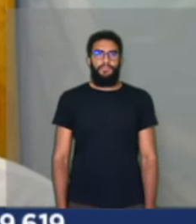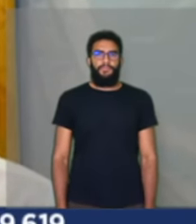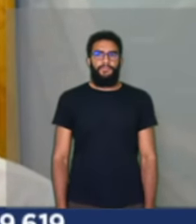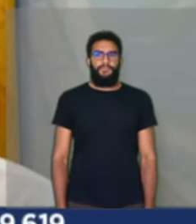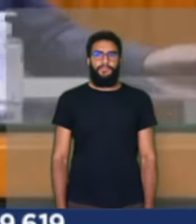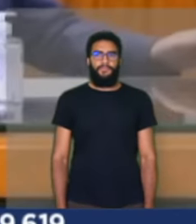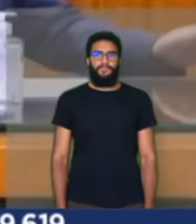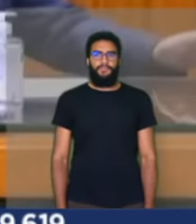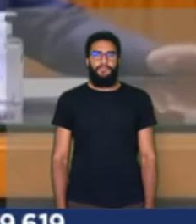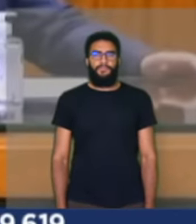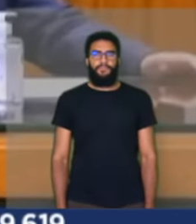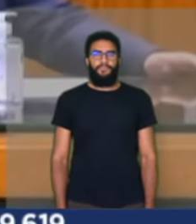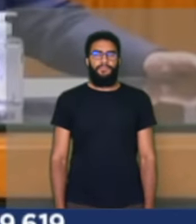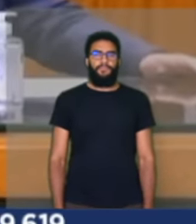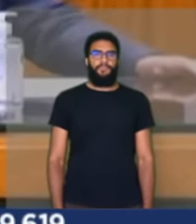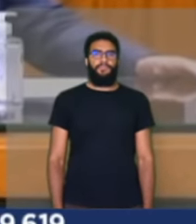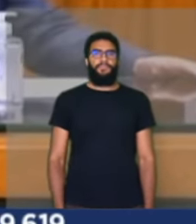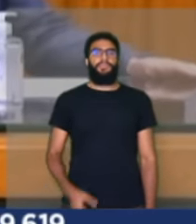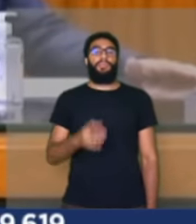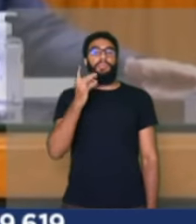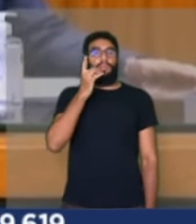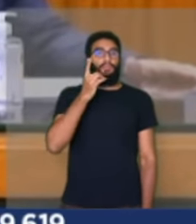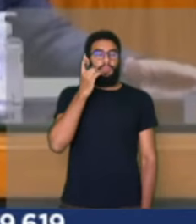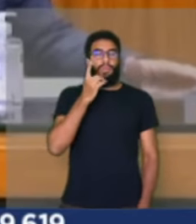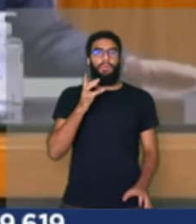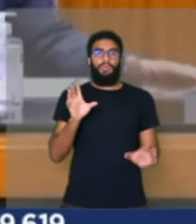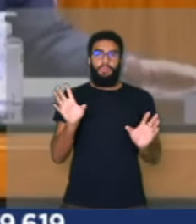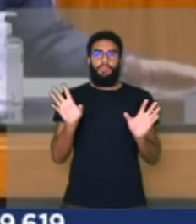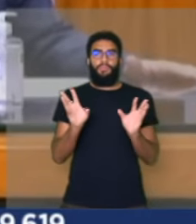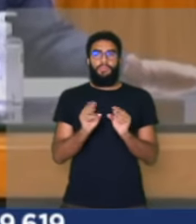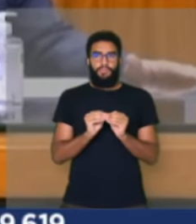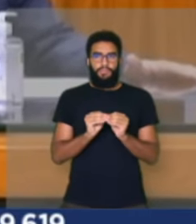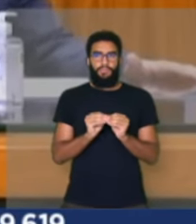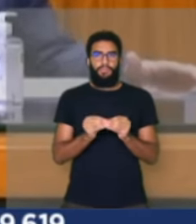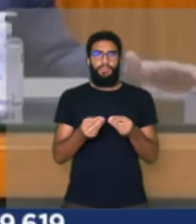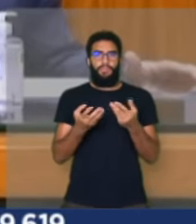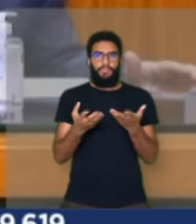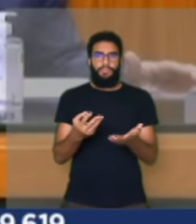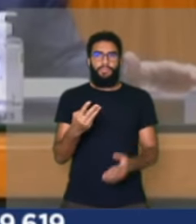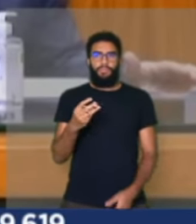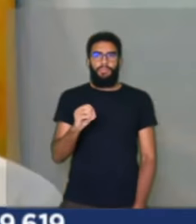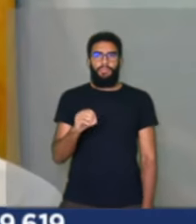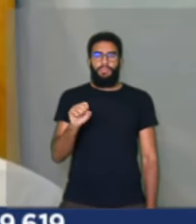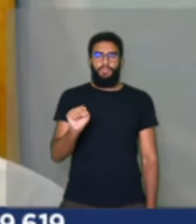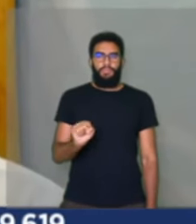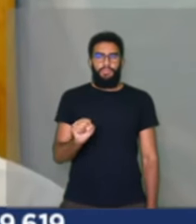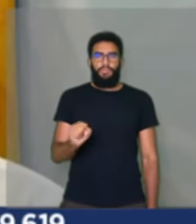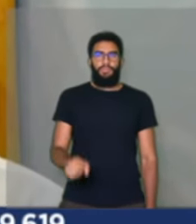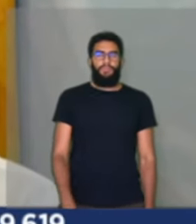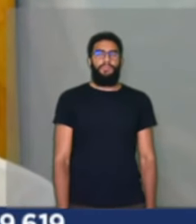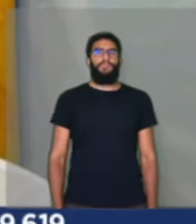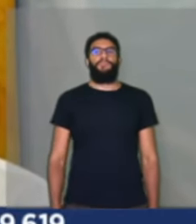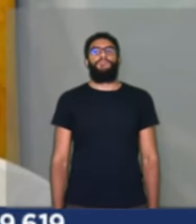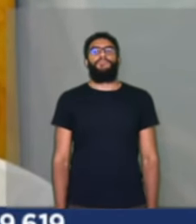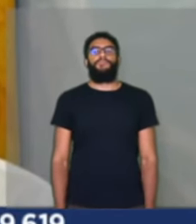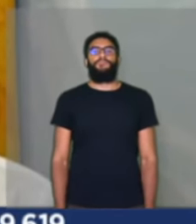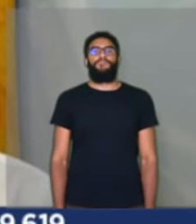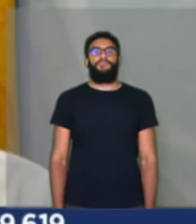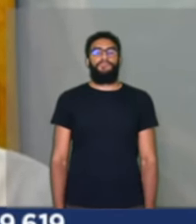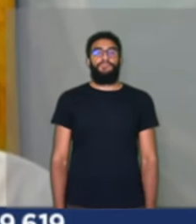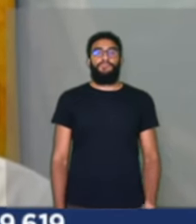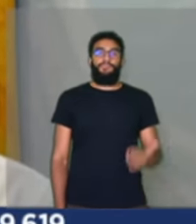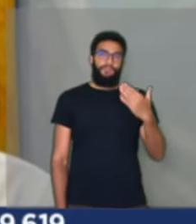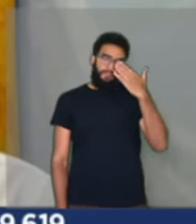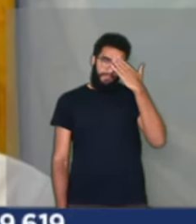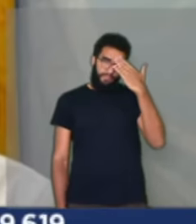Para concluir, deputado, liga o seu som mais uma vez, concedo mais 30 segundinhos, por favor. Pode retomar o som. Ok, muito obrigado. Então,